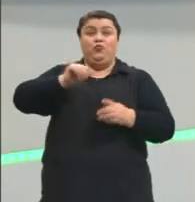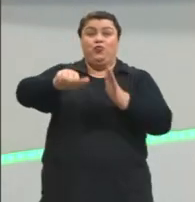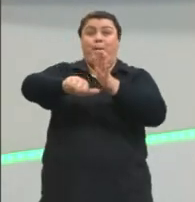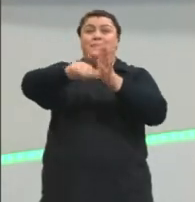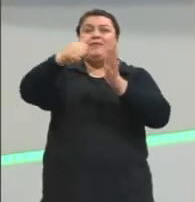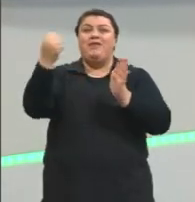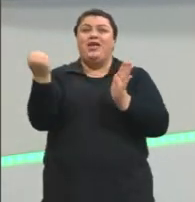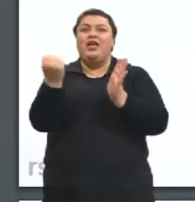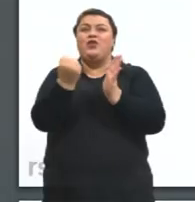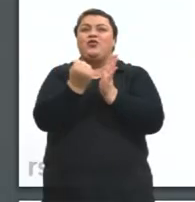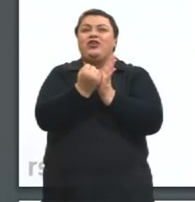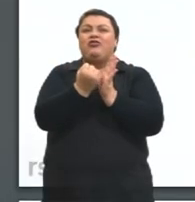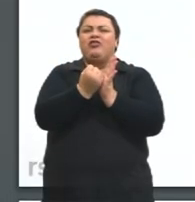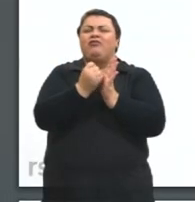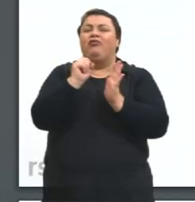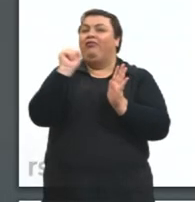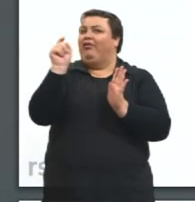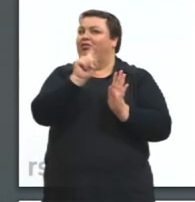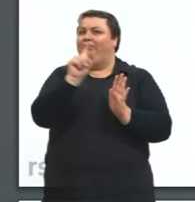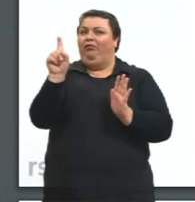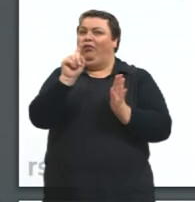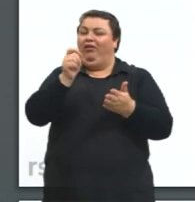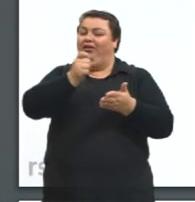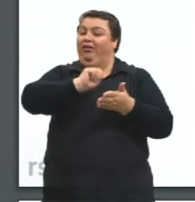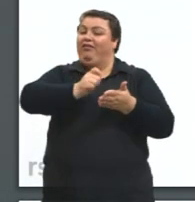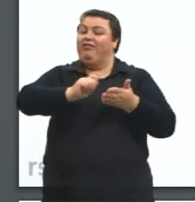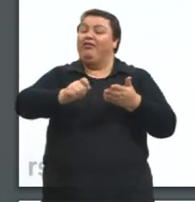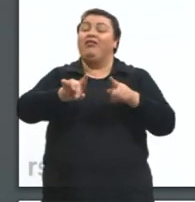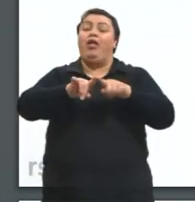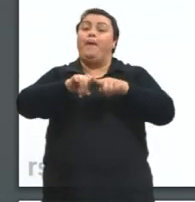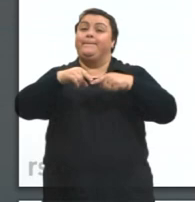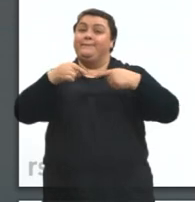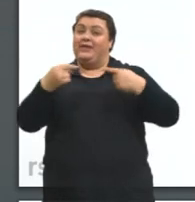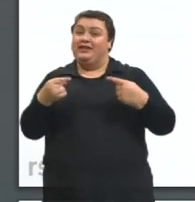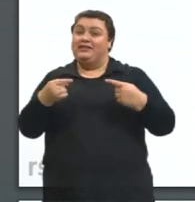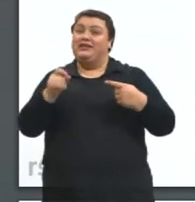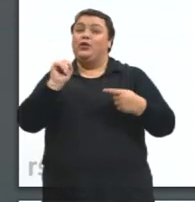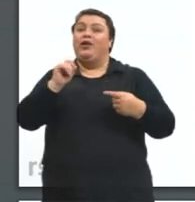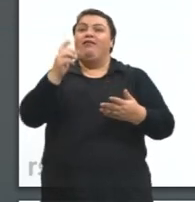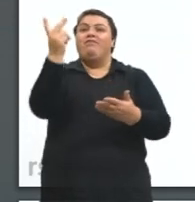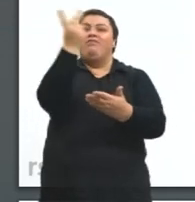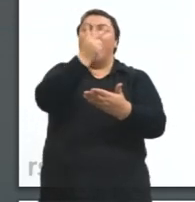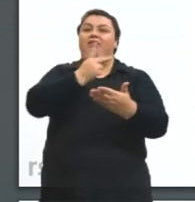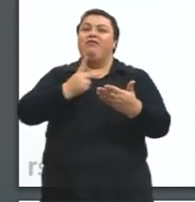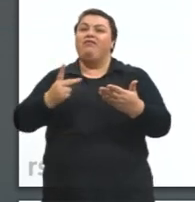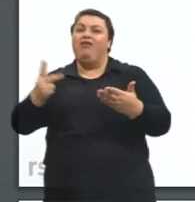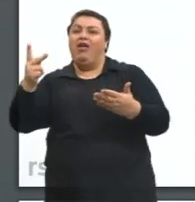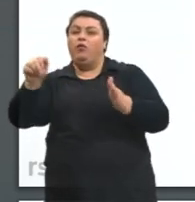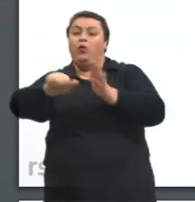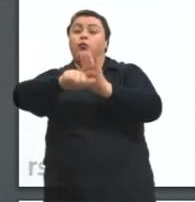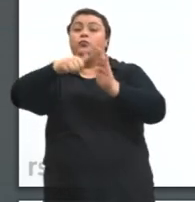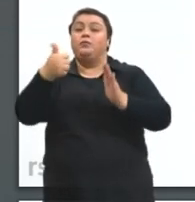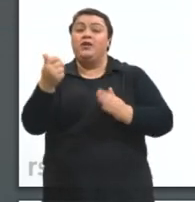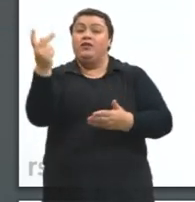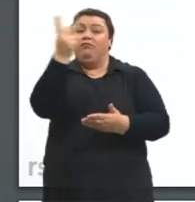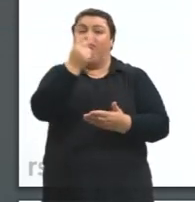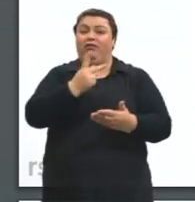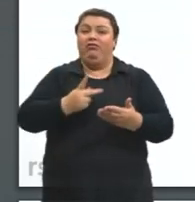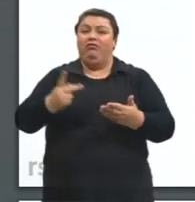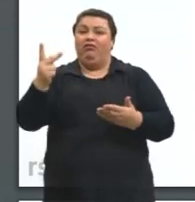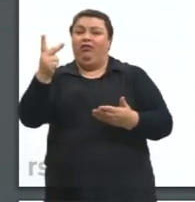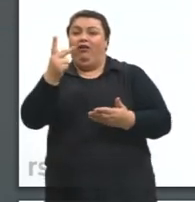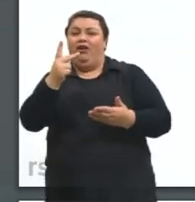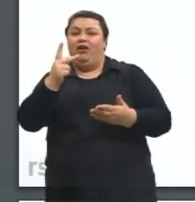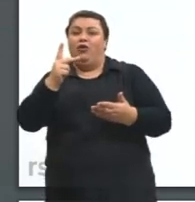que não eram escrita, mas eram desenhos. Os primeiros desenhos, as